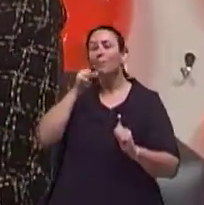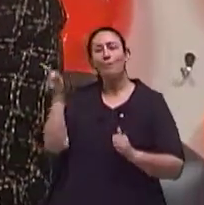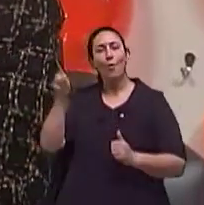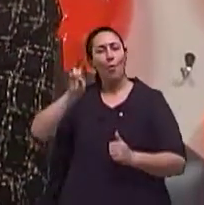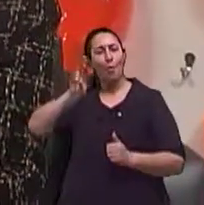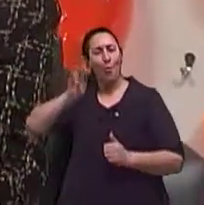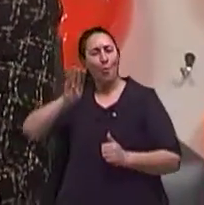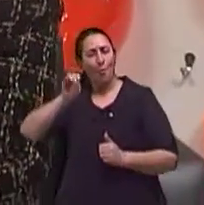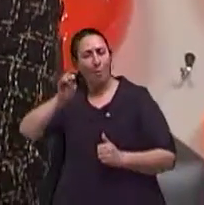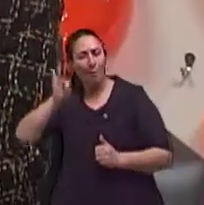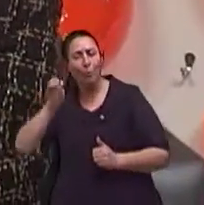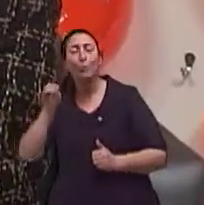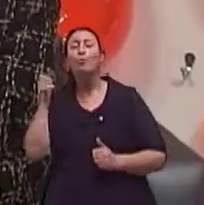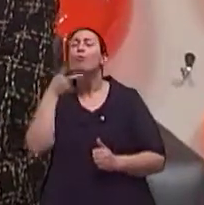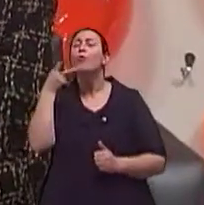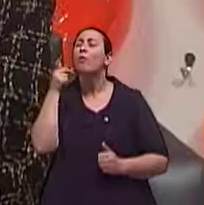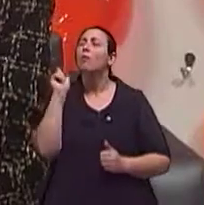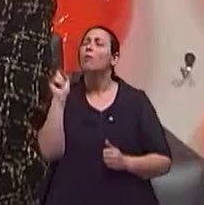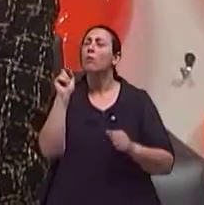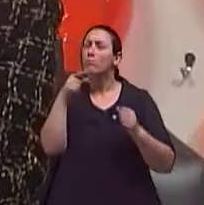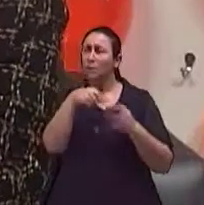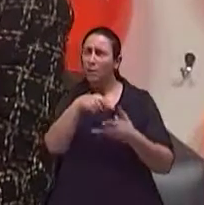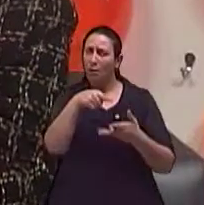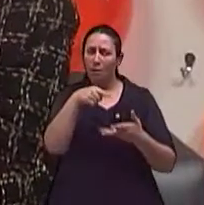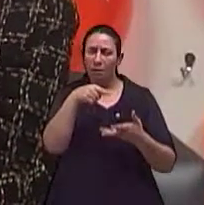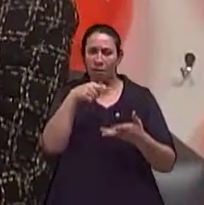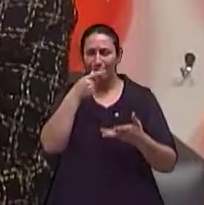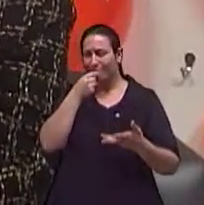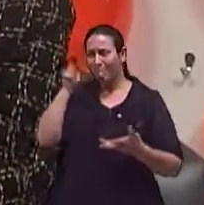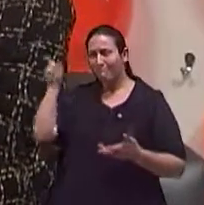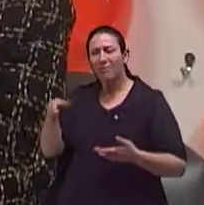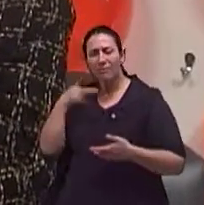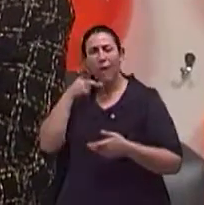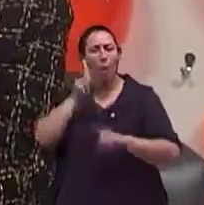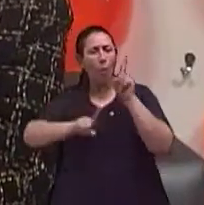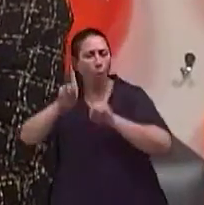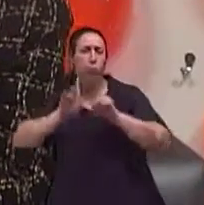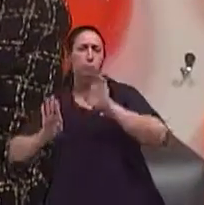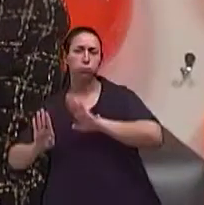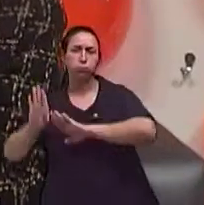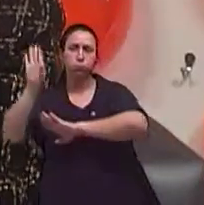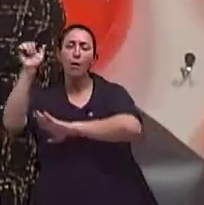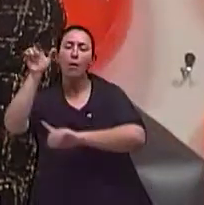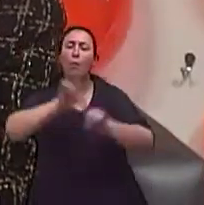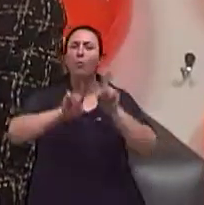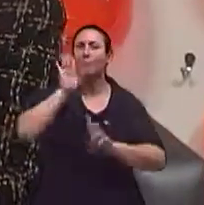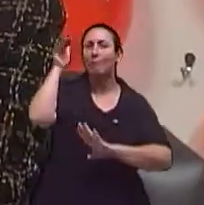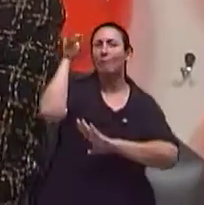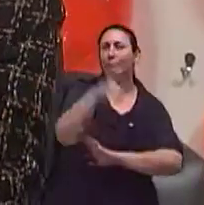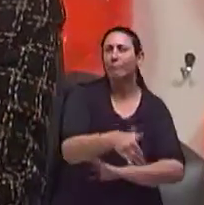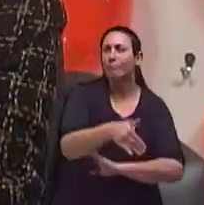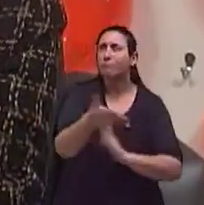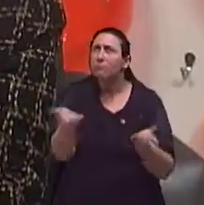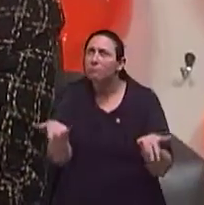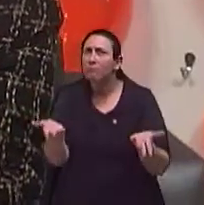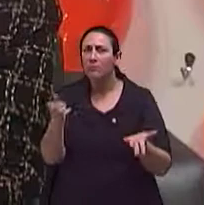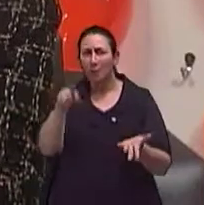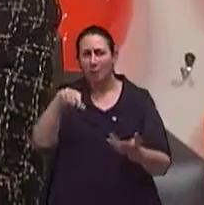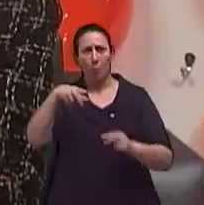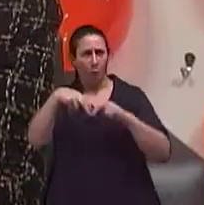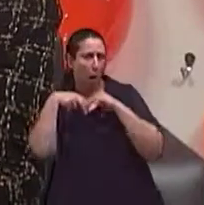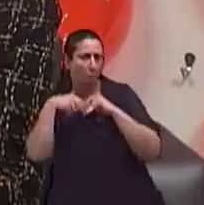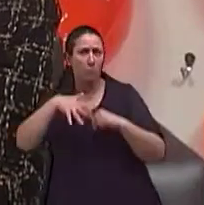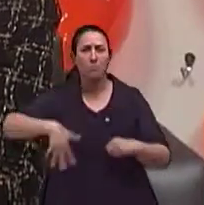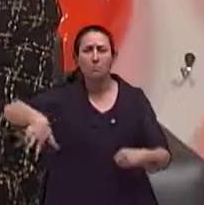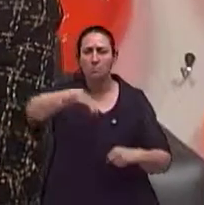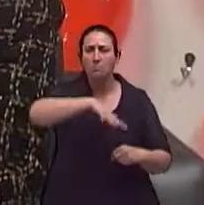envelhecimento, né? Uns ficaram mais decadentes, outros não. Será que influencia para uma população que exige tanto que a